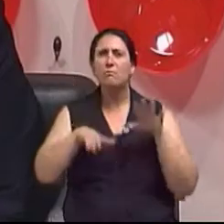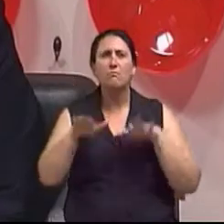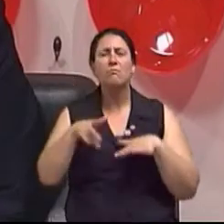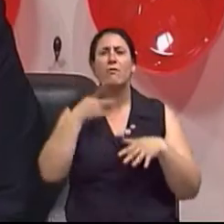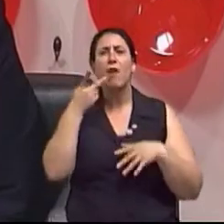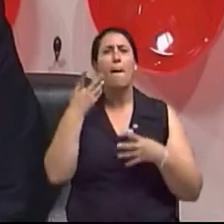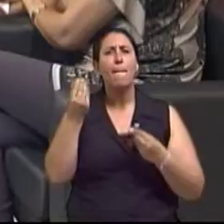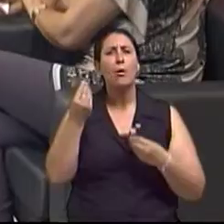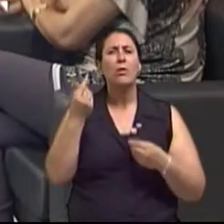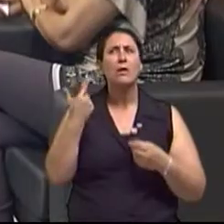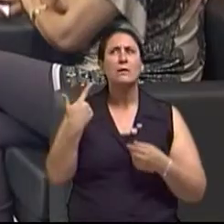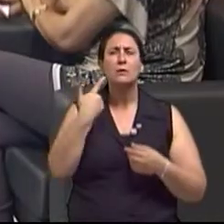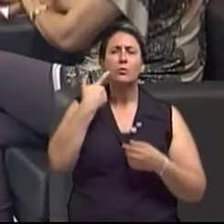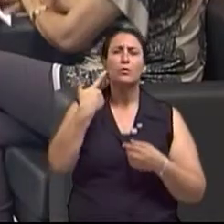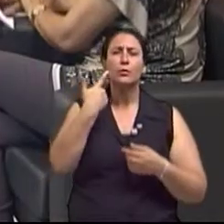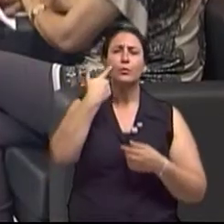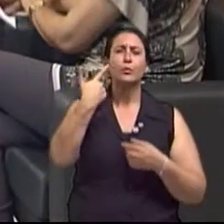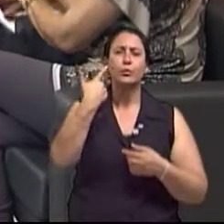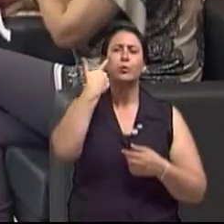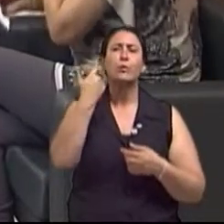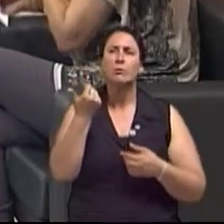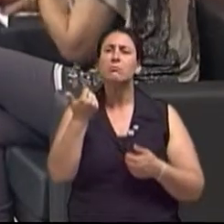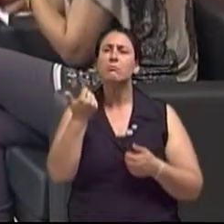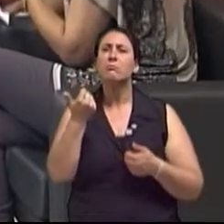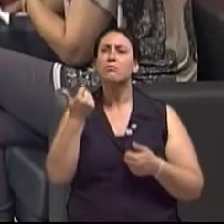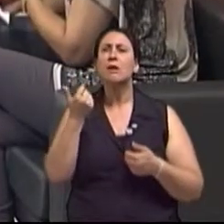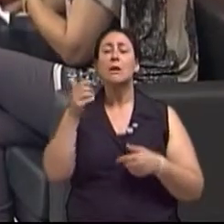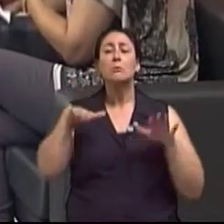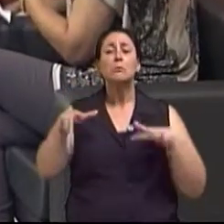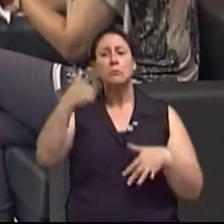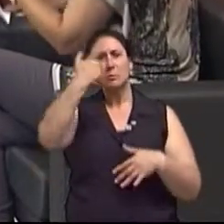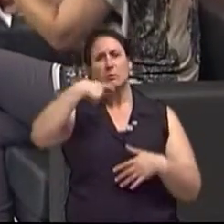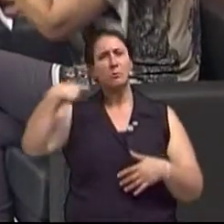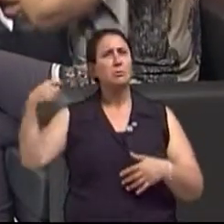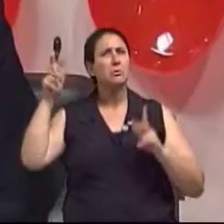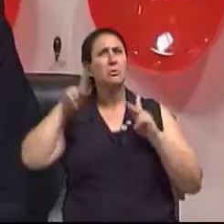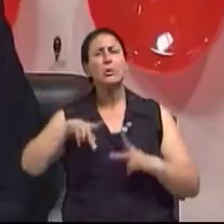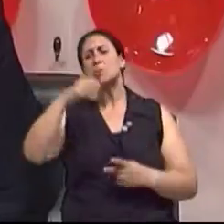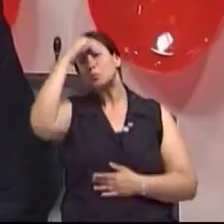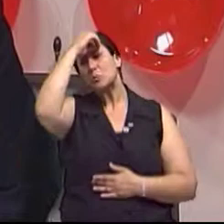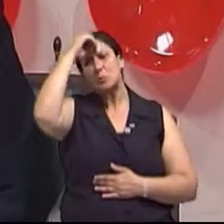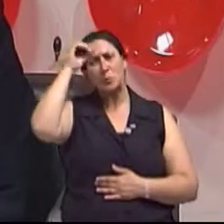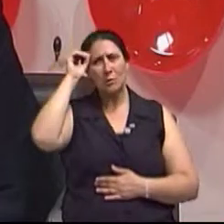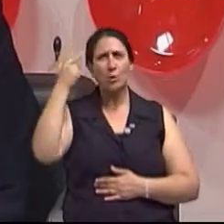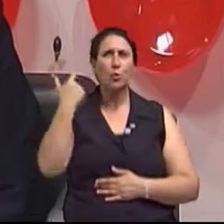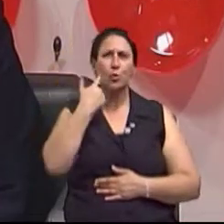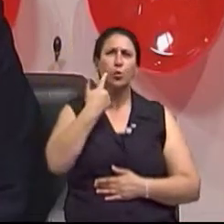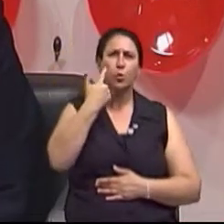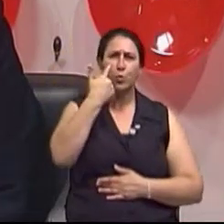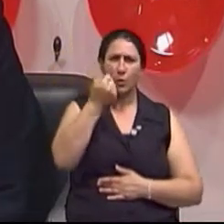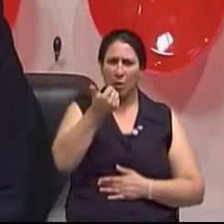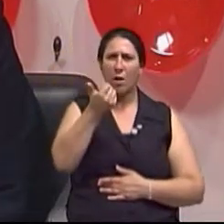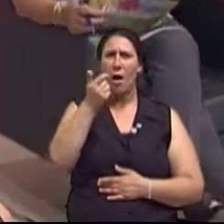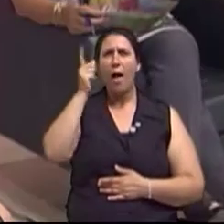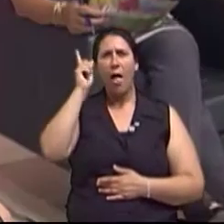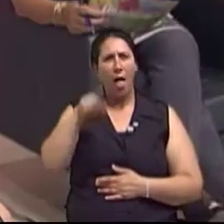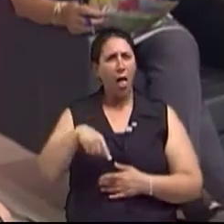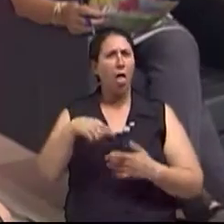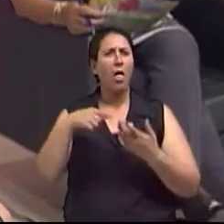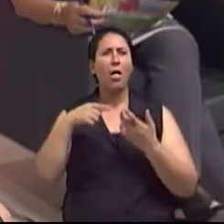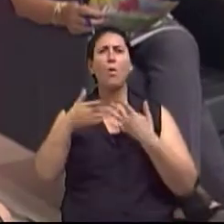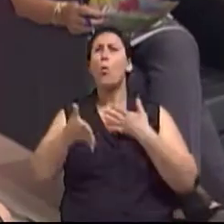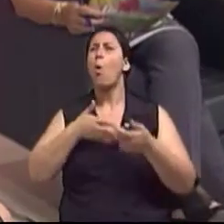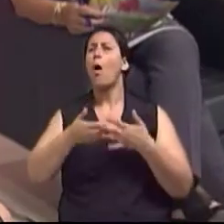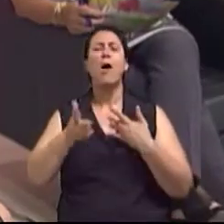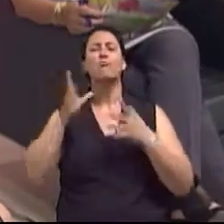muito danosa para as informações que a gente recebe para o leigo, né? Quer dizer, o laser salva qualquer situação. Laser